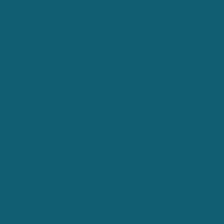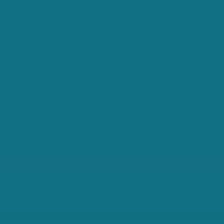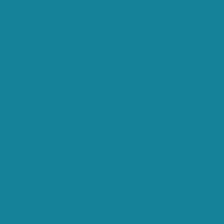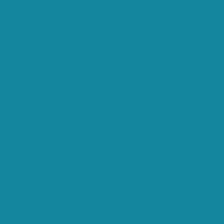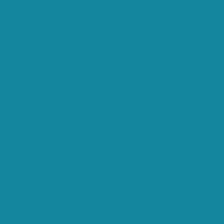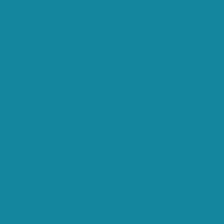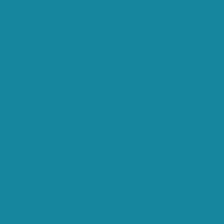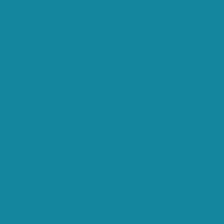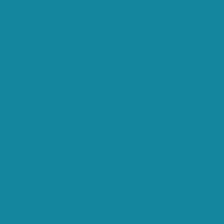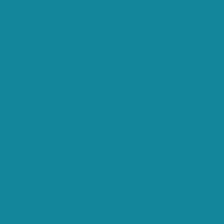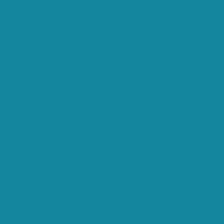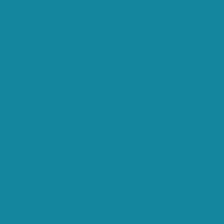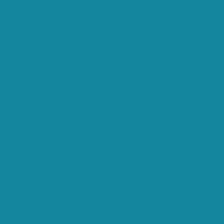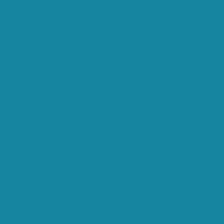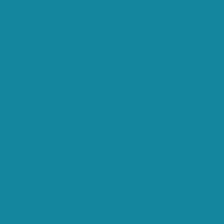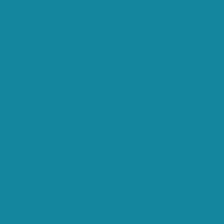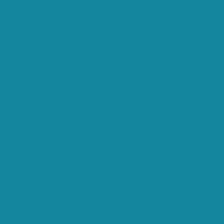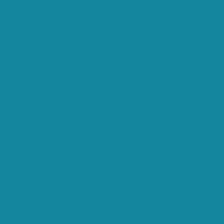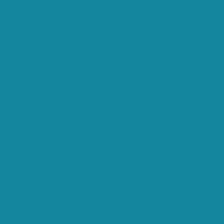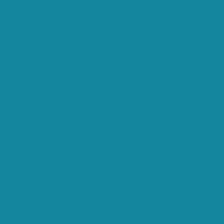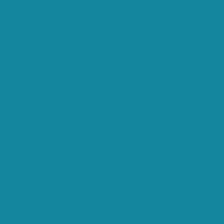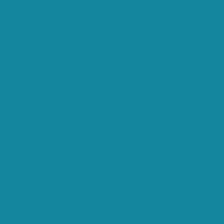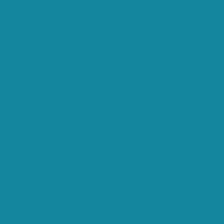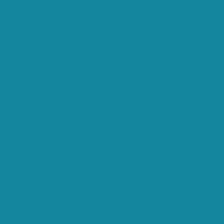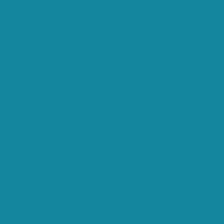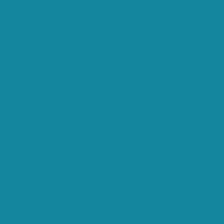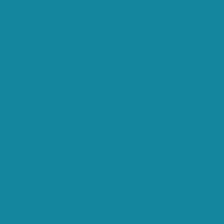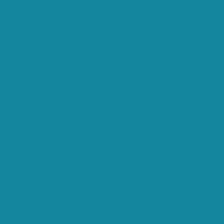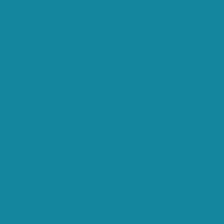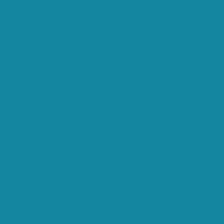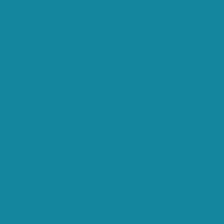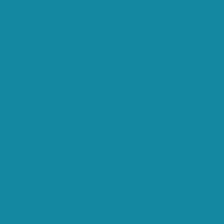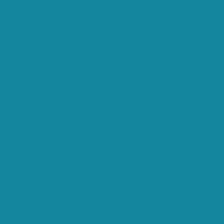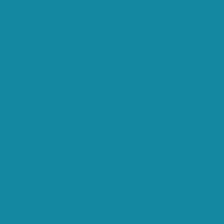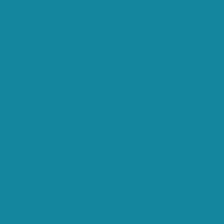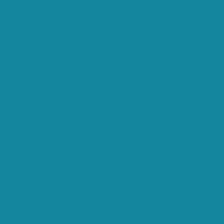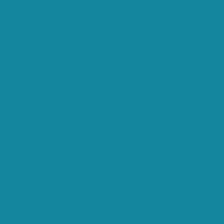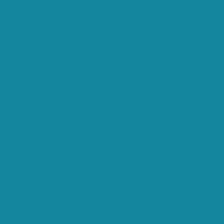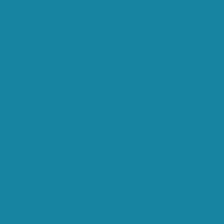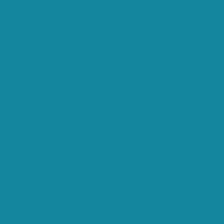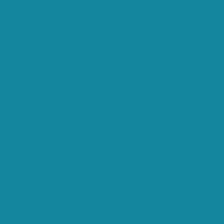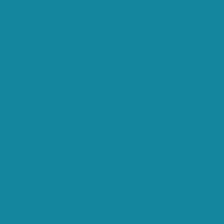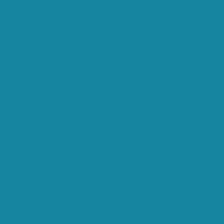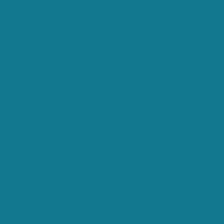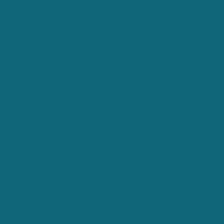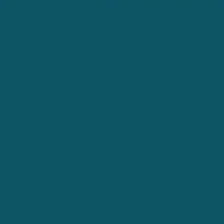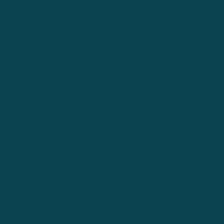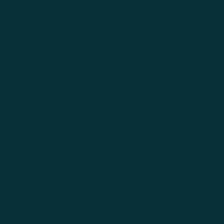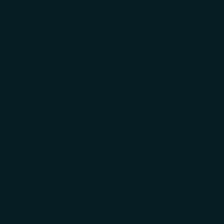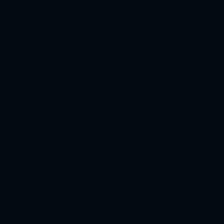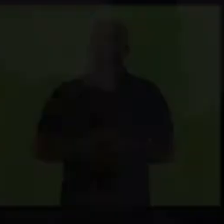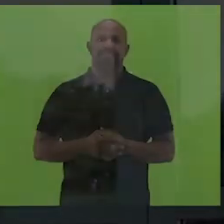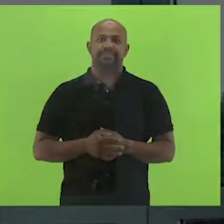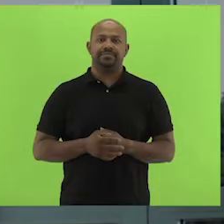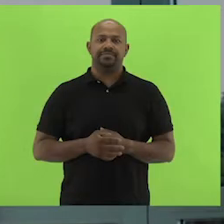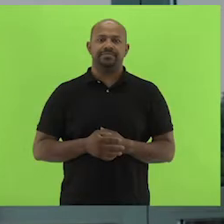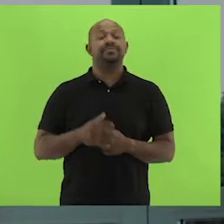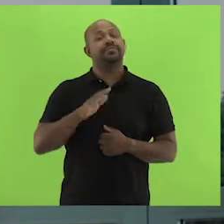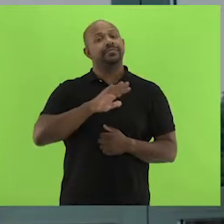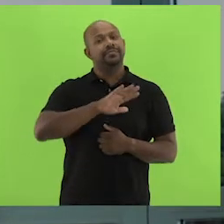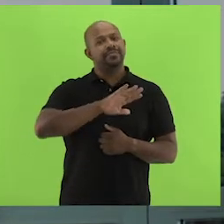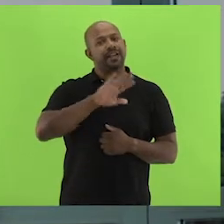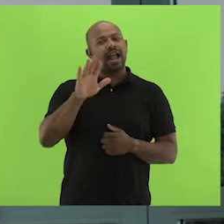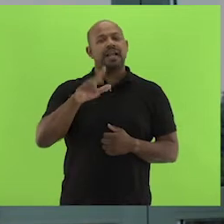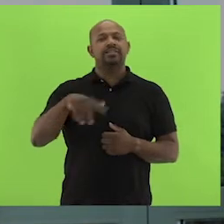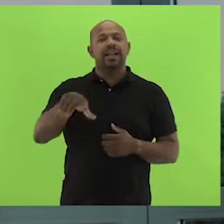Animação com formas geométricas. Semana da divulgação científica. Dê voz ao seu artigo. Uma jovem fala. Como a criança